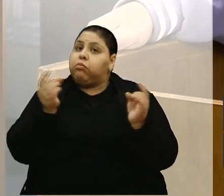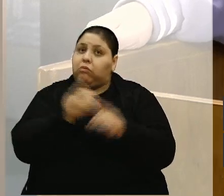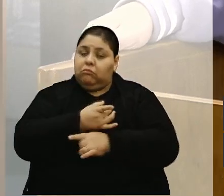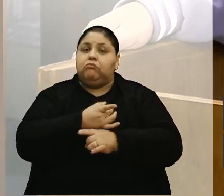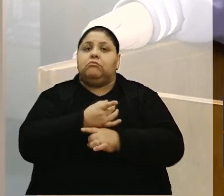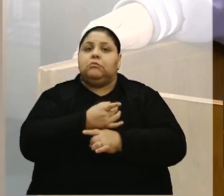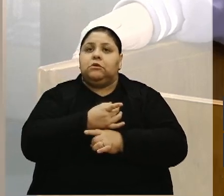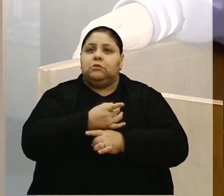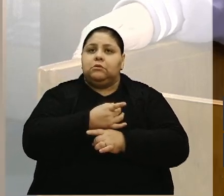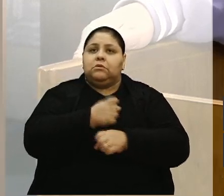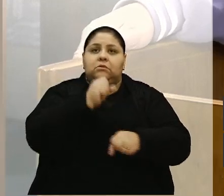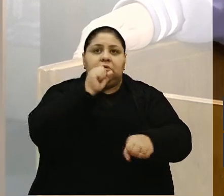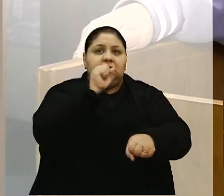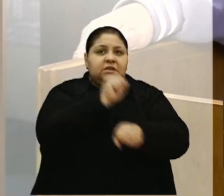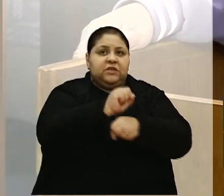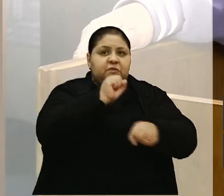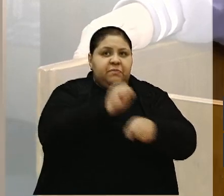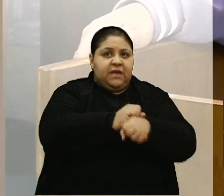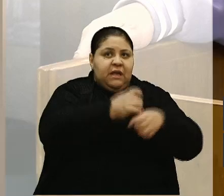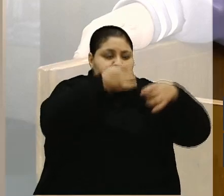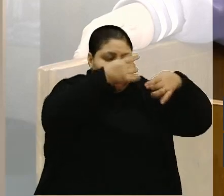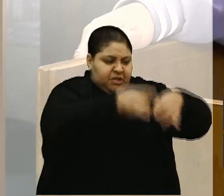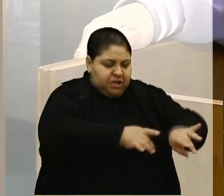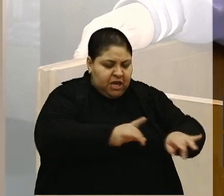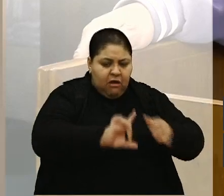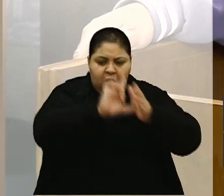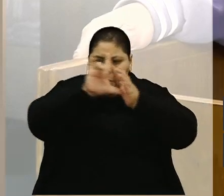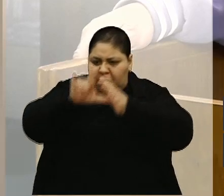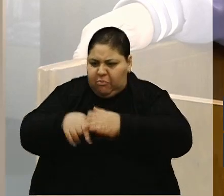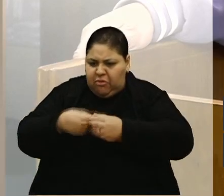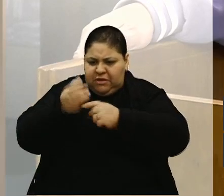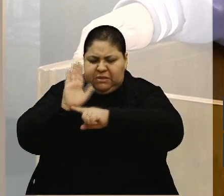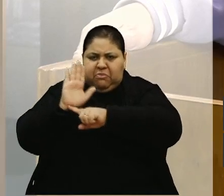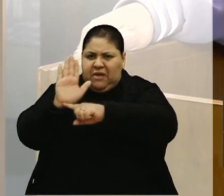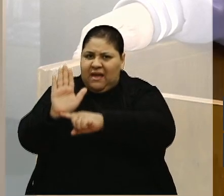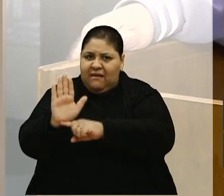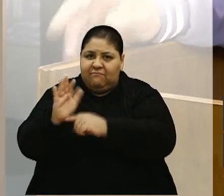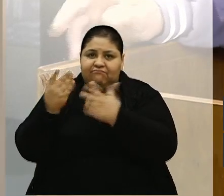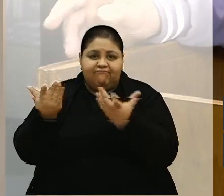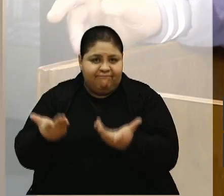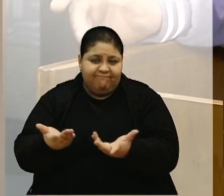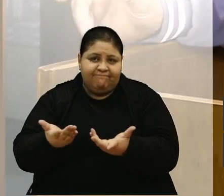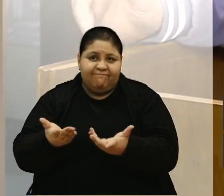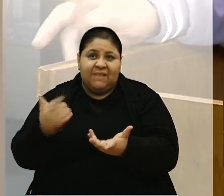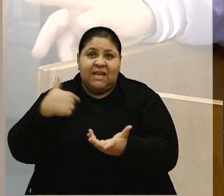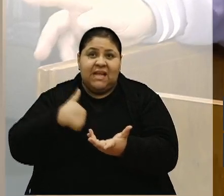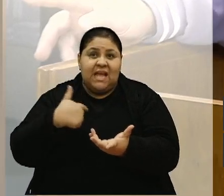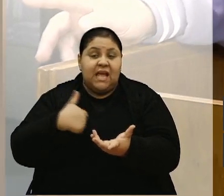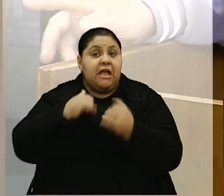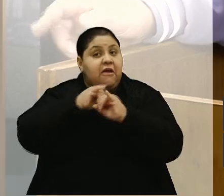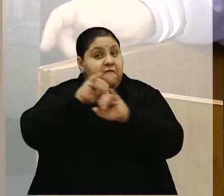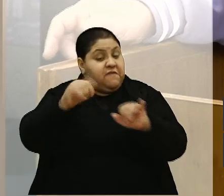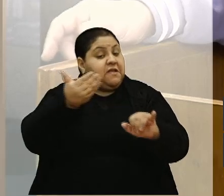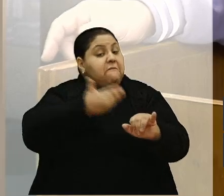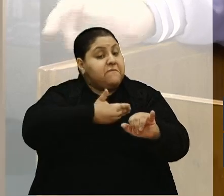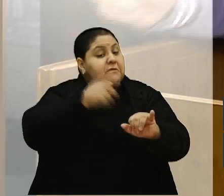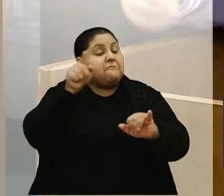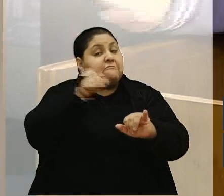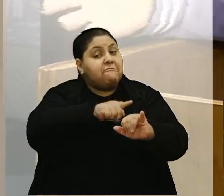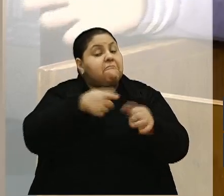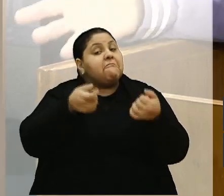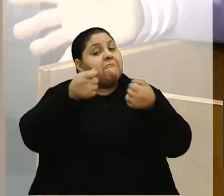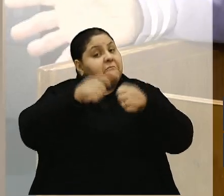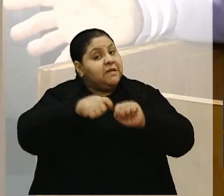Esperar sangrar para depois e ir lá dar um prato de comida não vai dar. E eu, quem avisa, amigo, é, precisa,